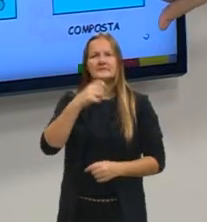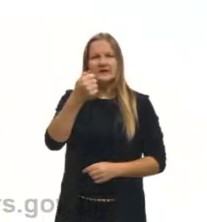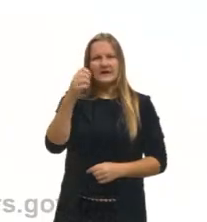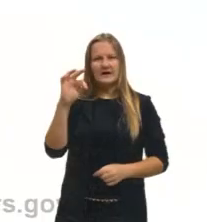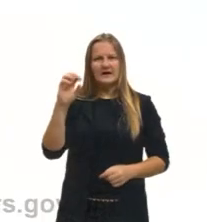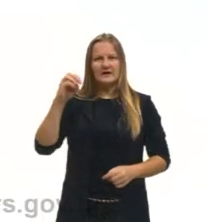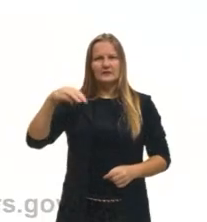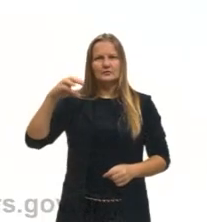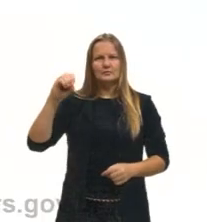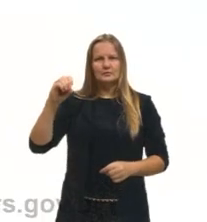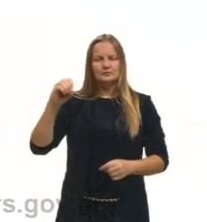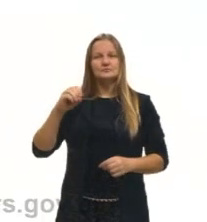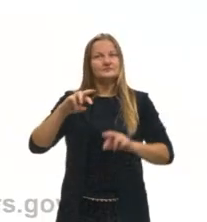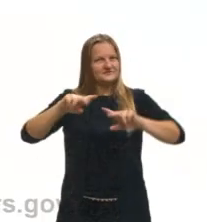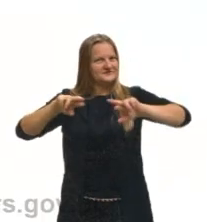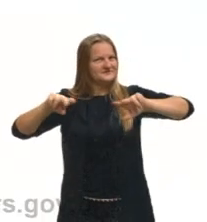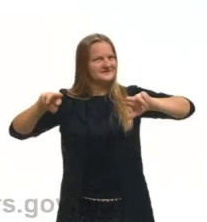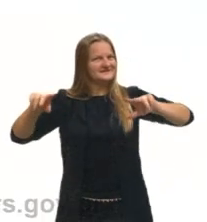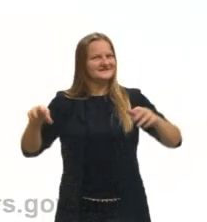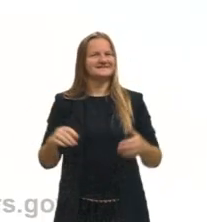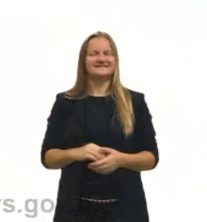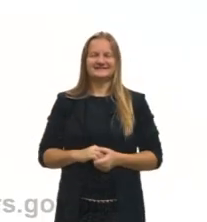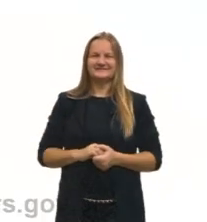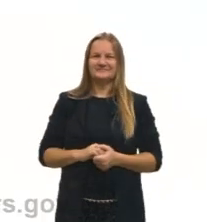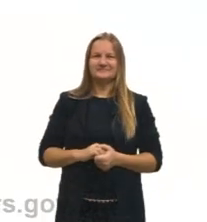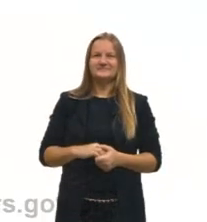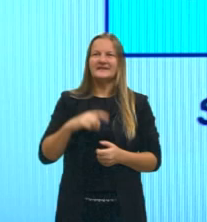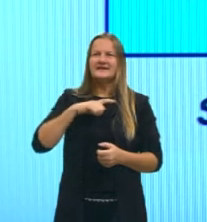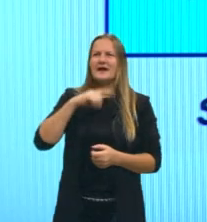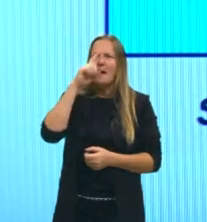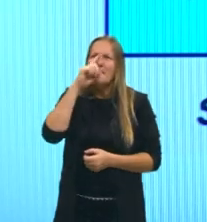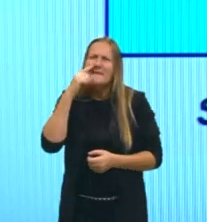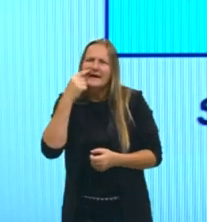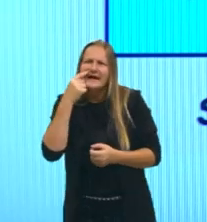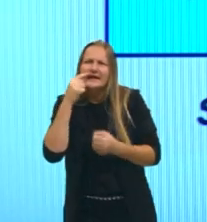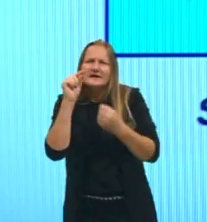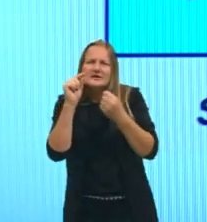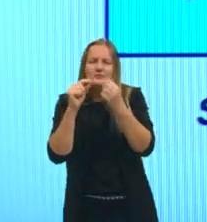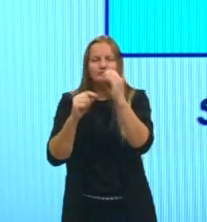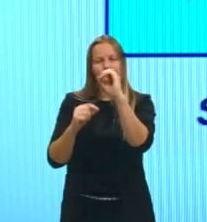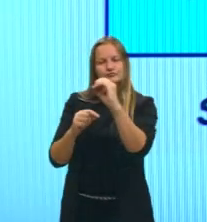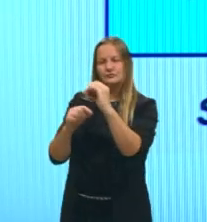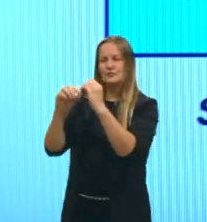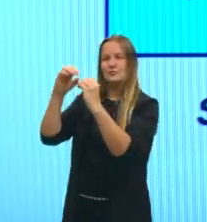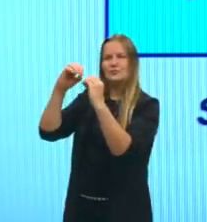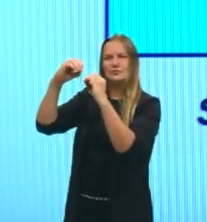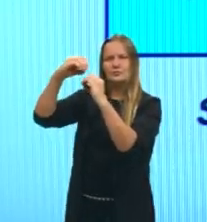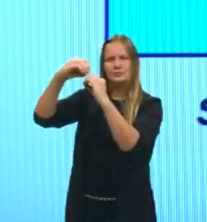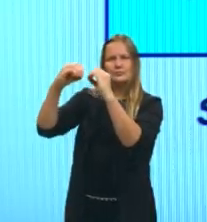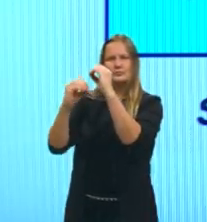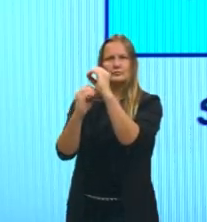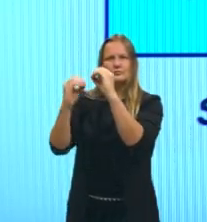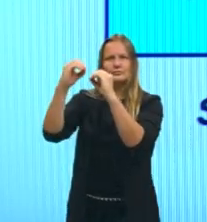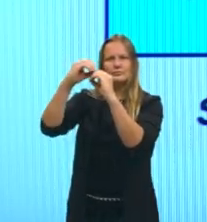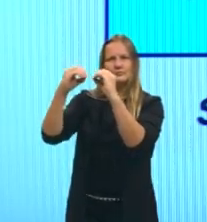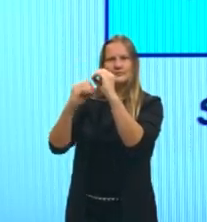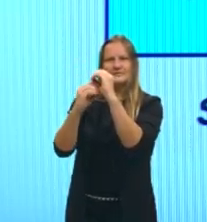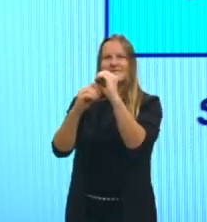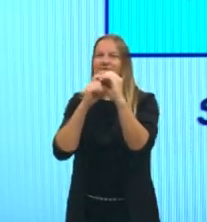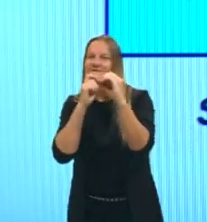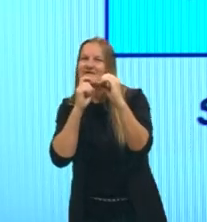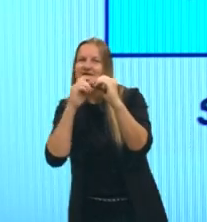diferente dos outros dois, né? Aqui eu tenho uma bolinha amarela e duas bolinhas verdes. Então, significa que